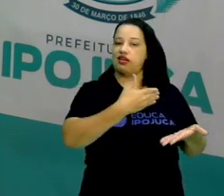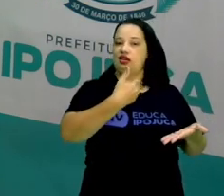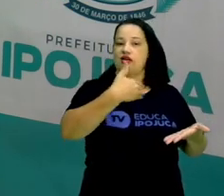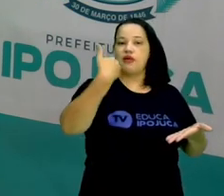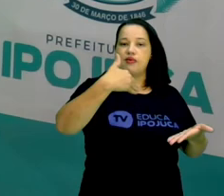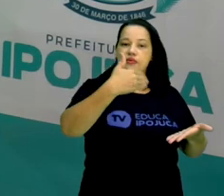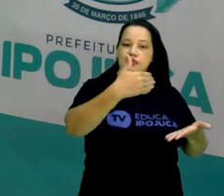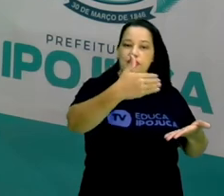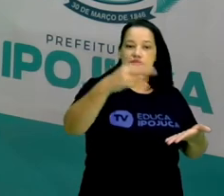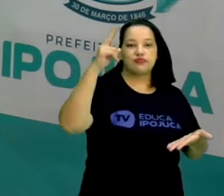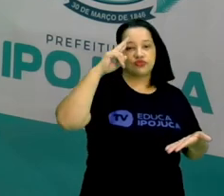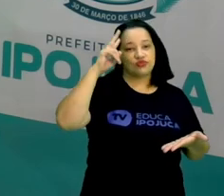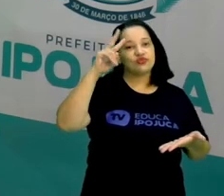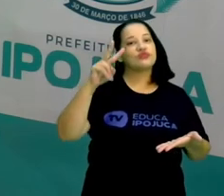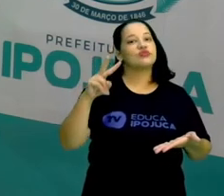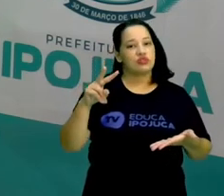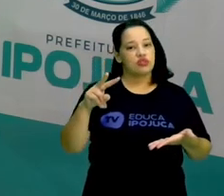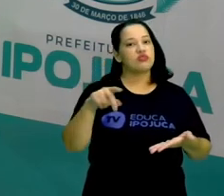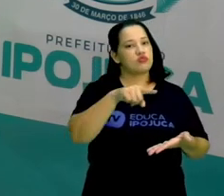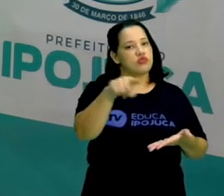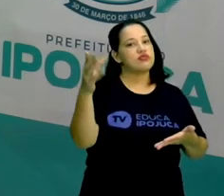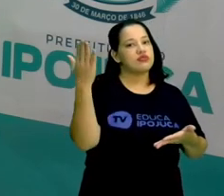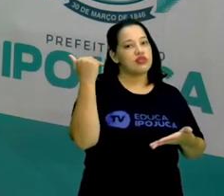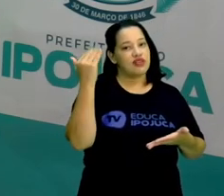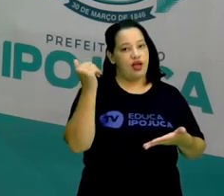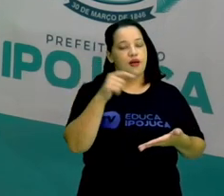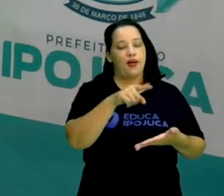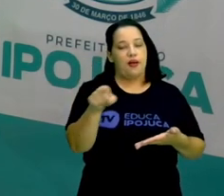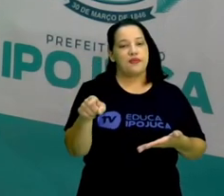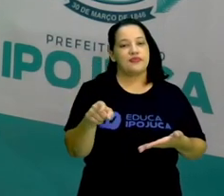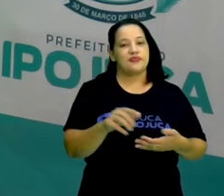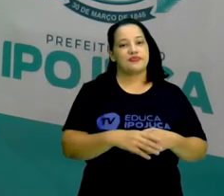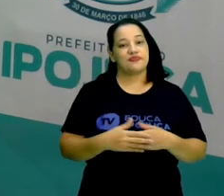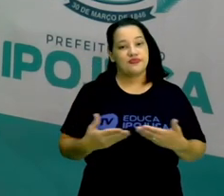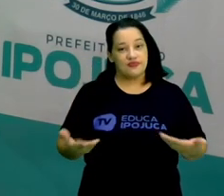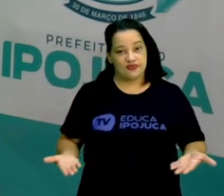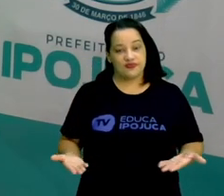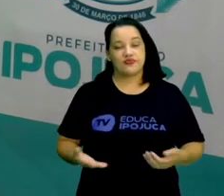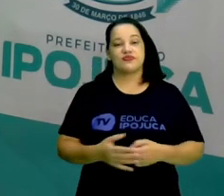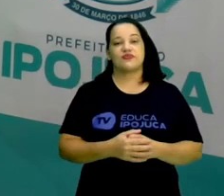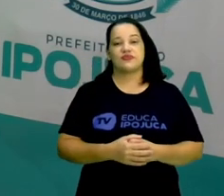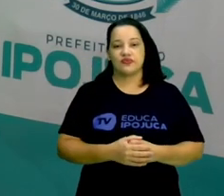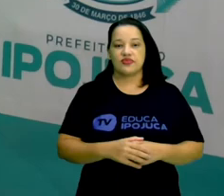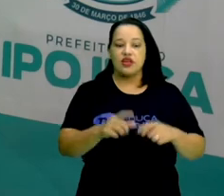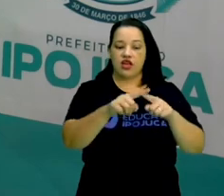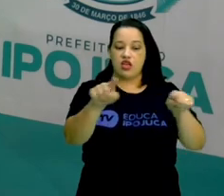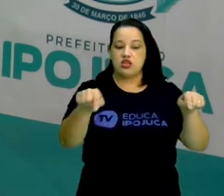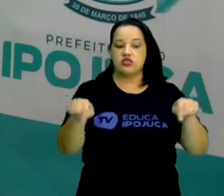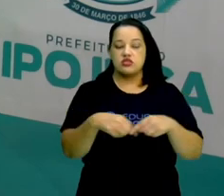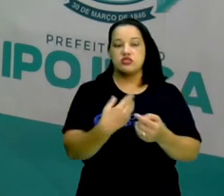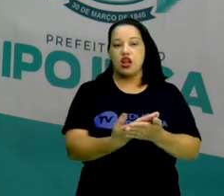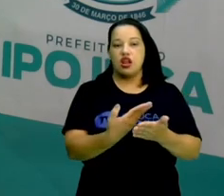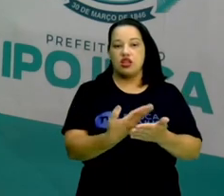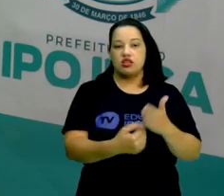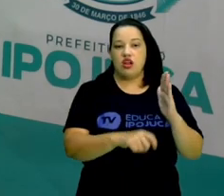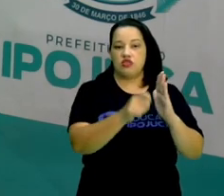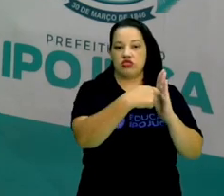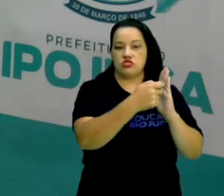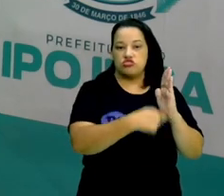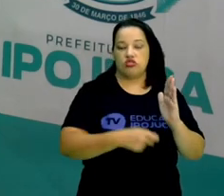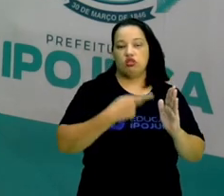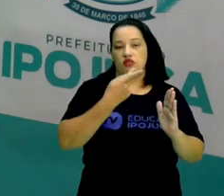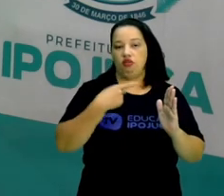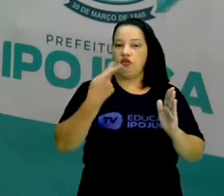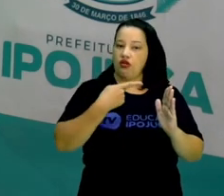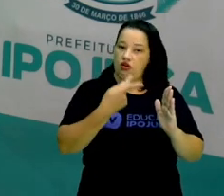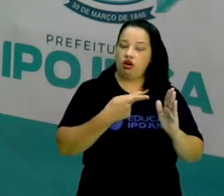de nossa história. Um pouco do que você sabe da nossa história. Vá em sala de aula, faça seu relato escrito ou oral